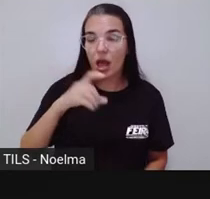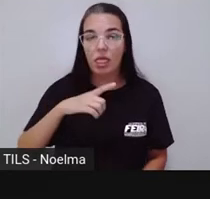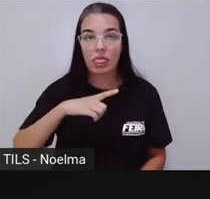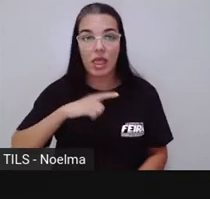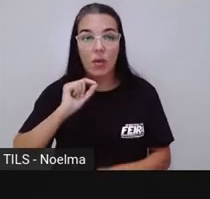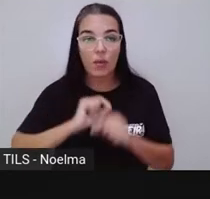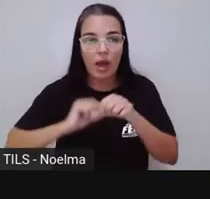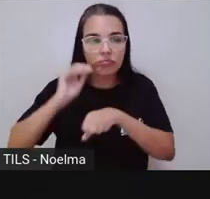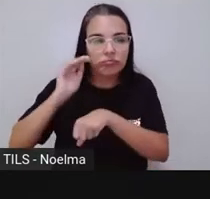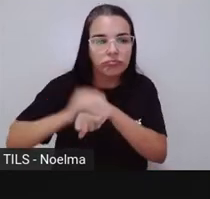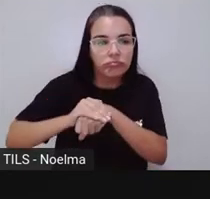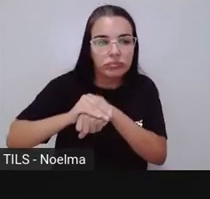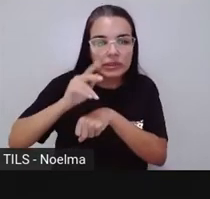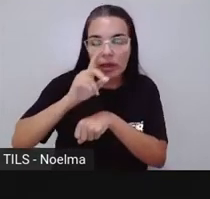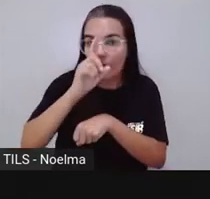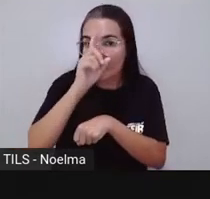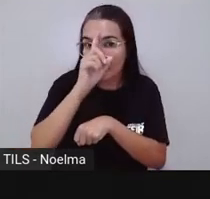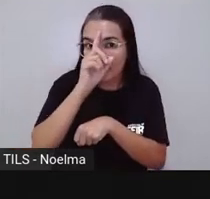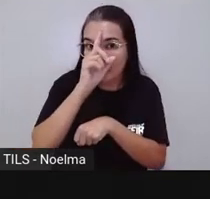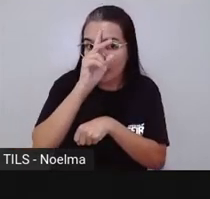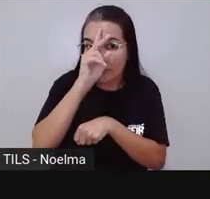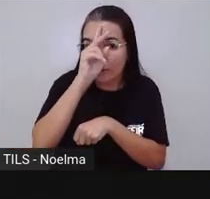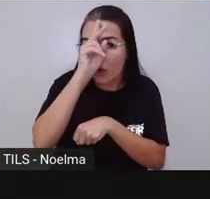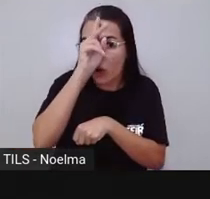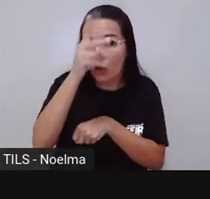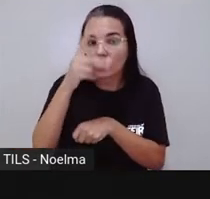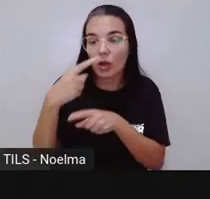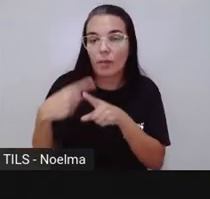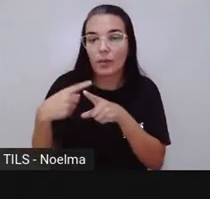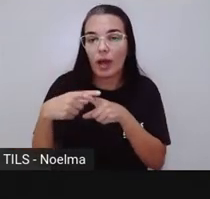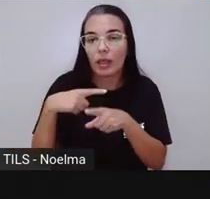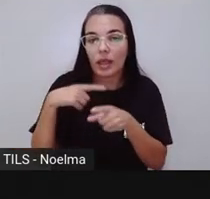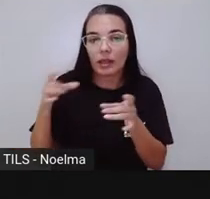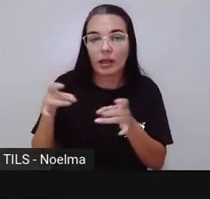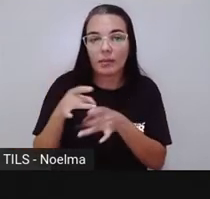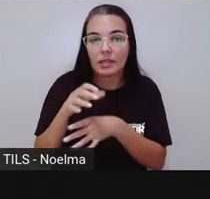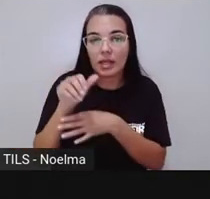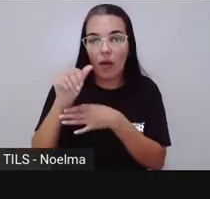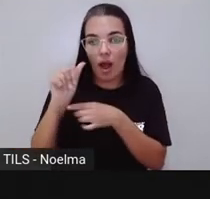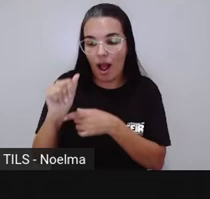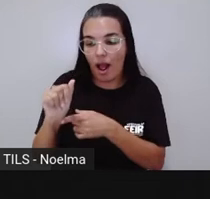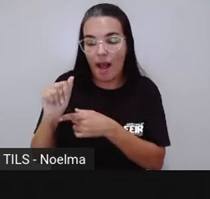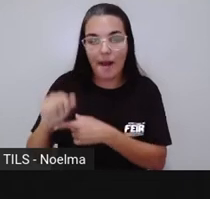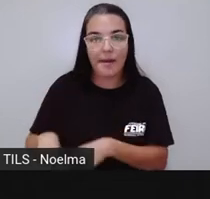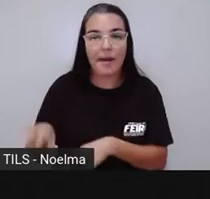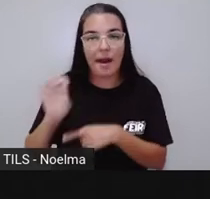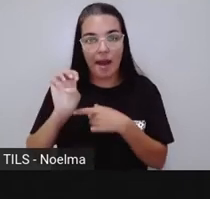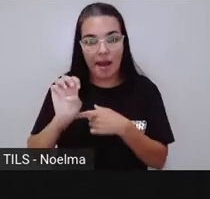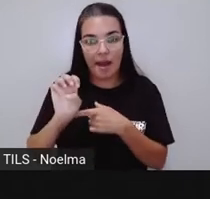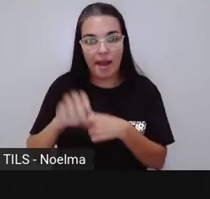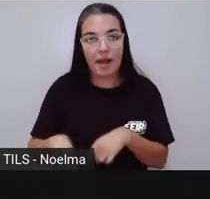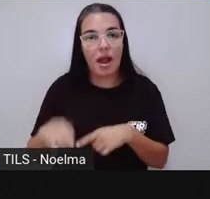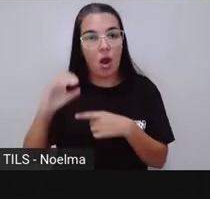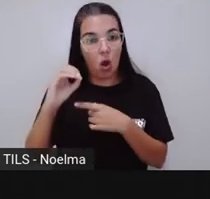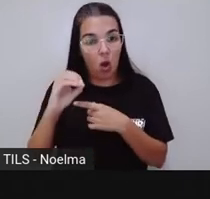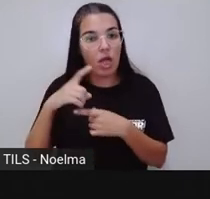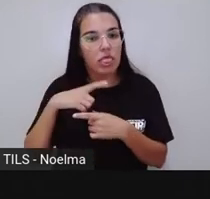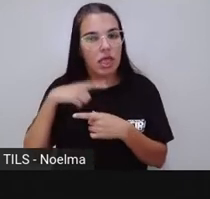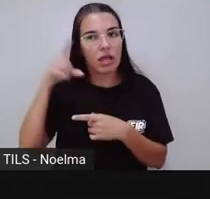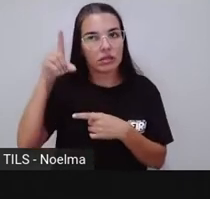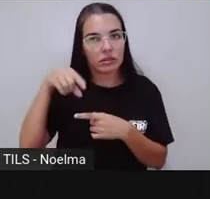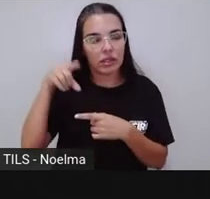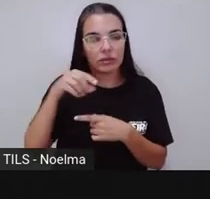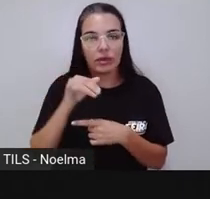uma sílaba só, quando são terminados em A e em E ou O, eles vão receber aí o acílculo, né?